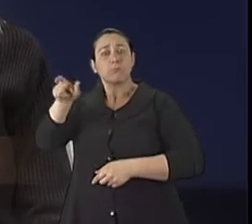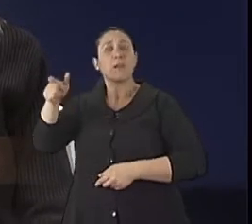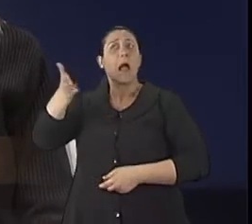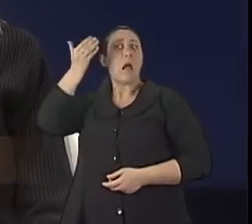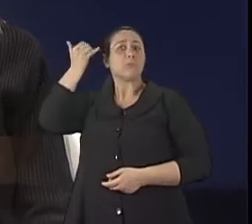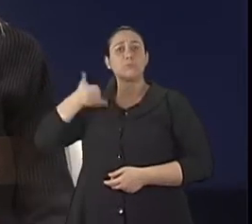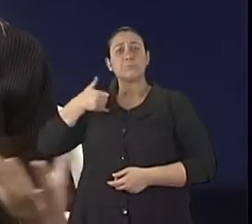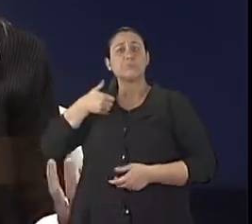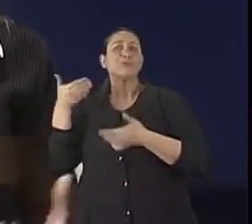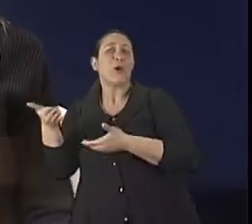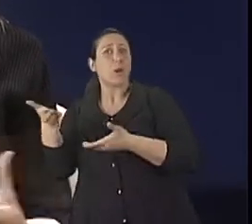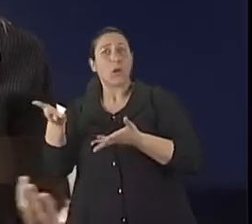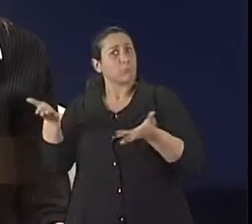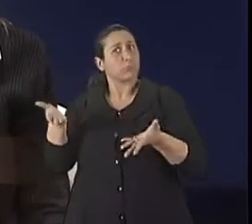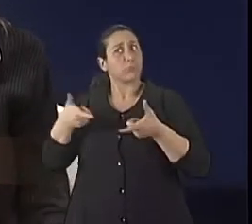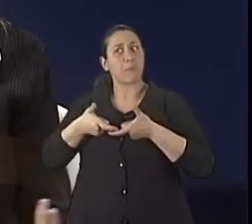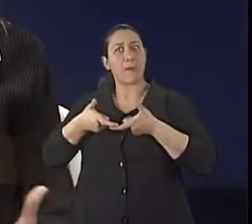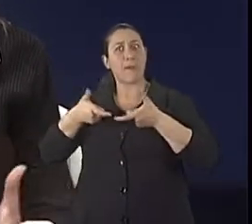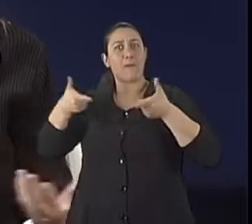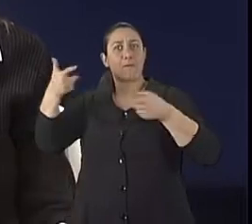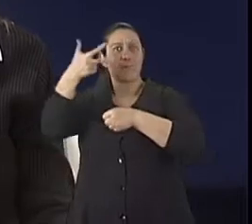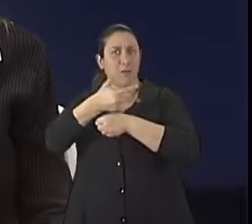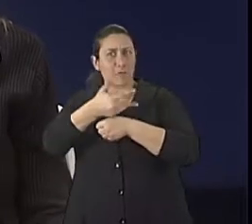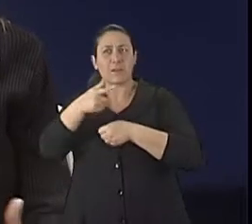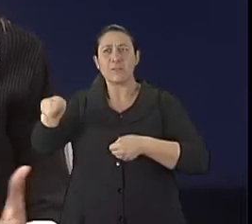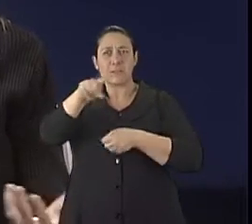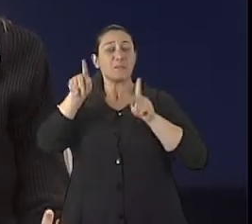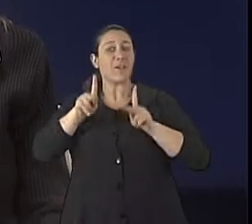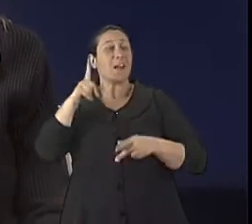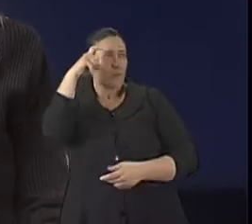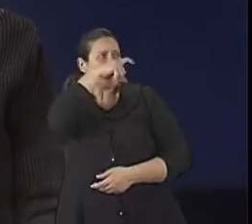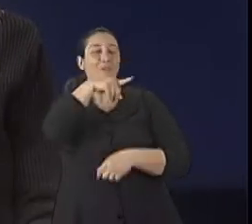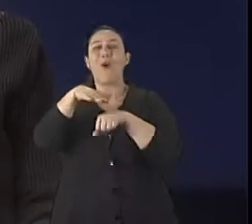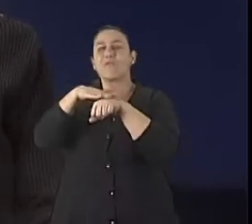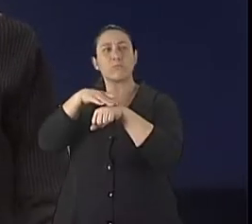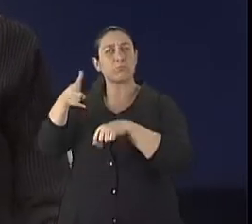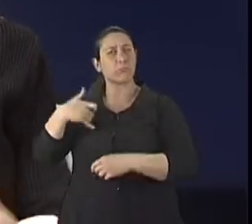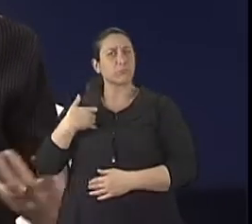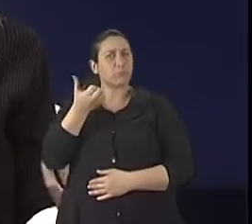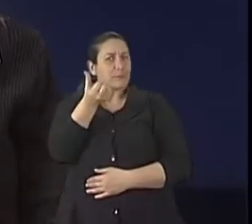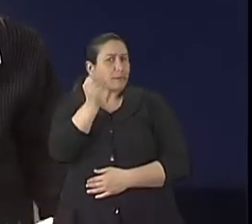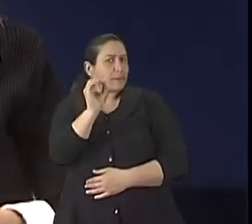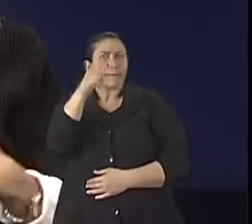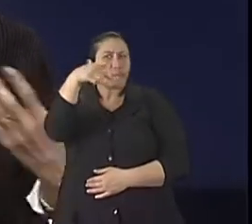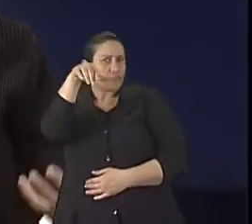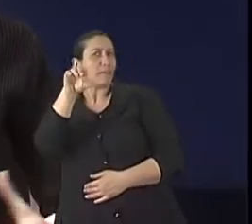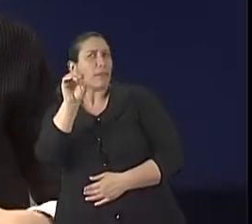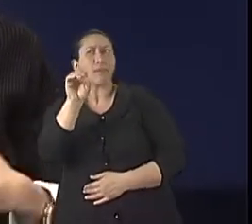qualidade de vida, né? Os idosos, que eu até tenho dificuldade em falar, porque às vezes são pessoas assim com 60, 70 anos que eu acho tão jovens espiritualmente